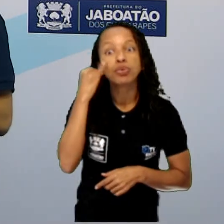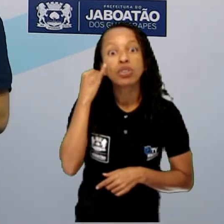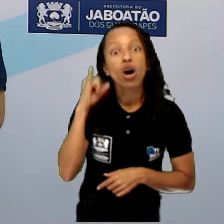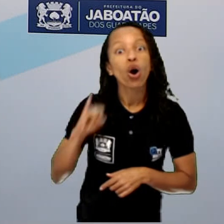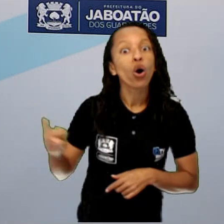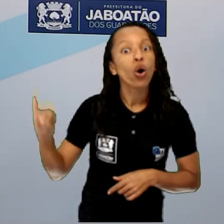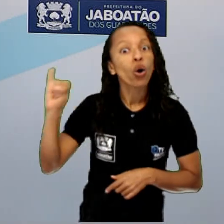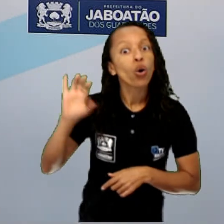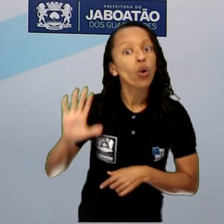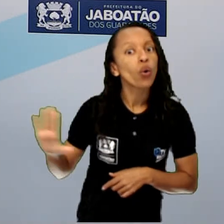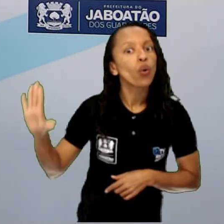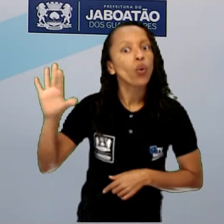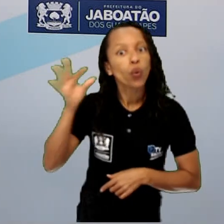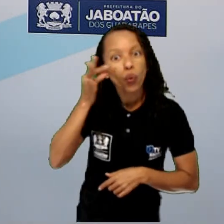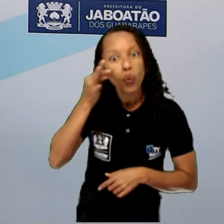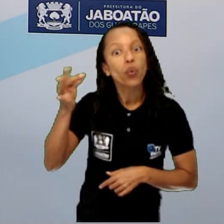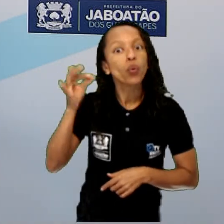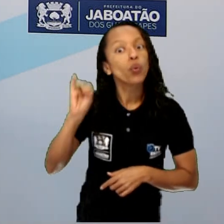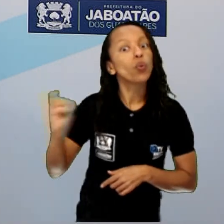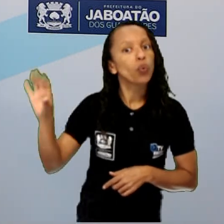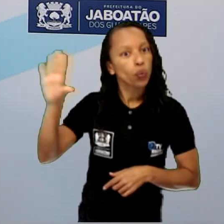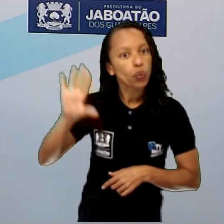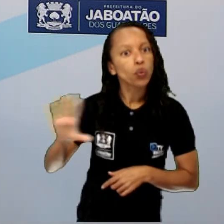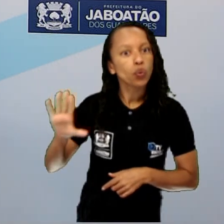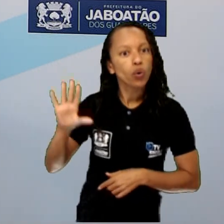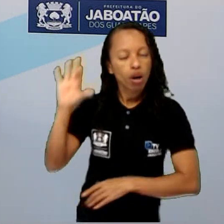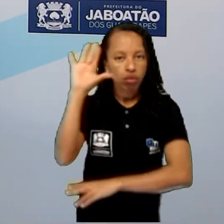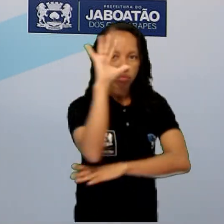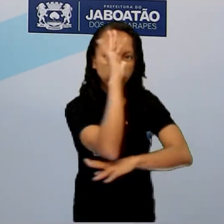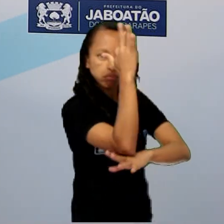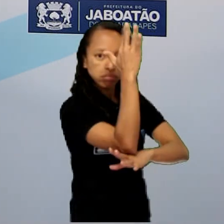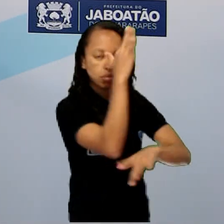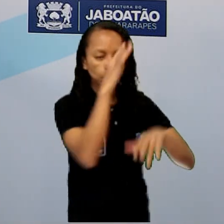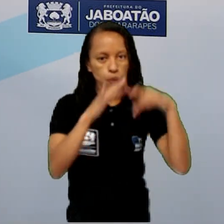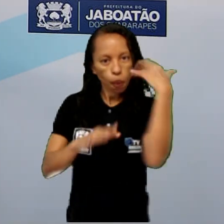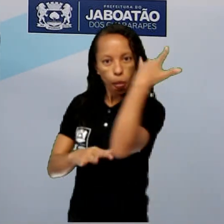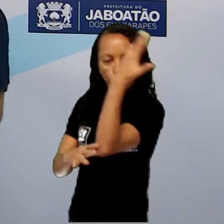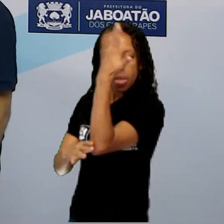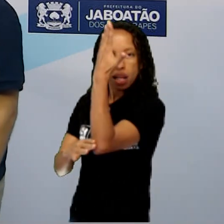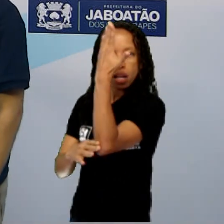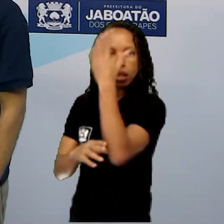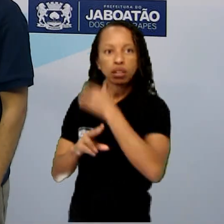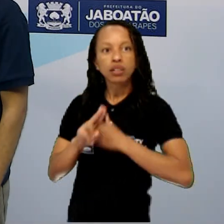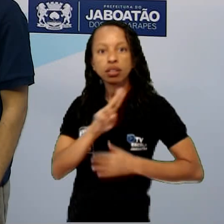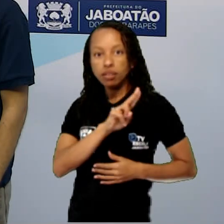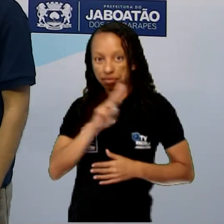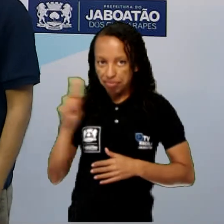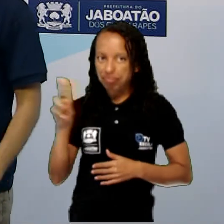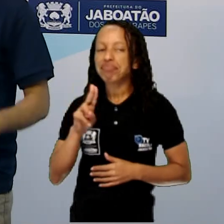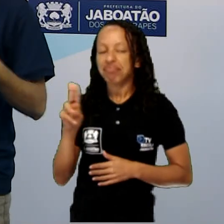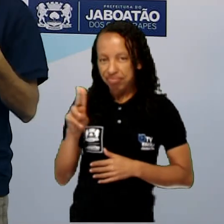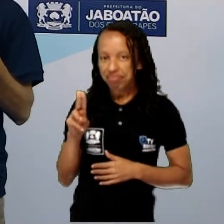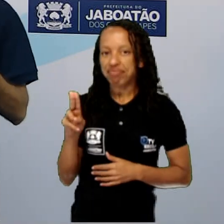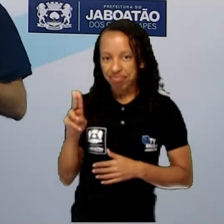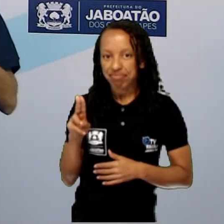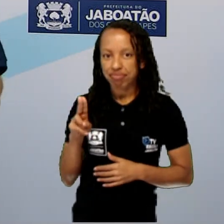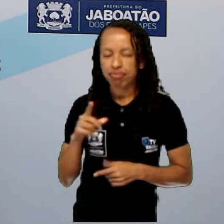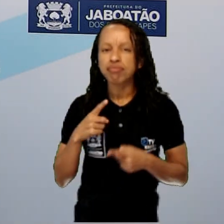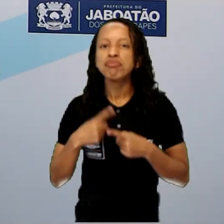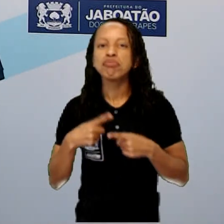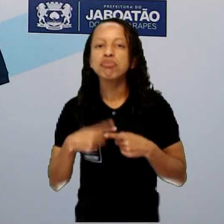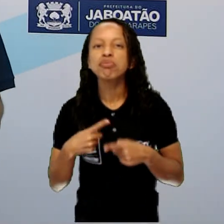atenção aí nas imagens, ó. Essas árvores que vocês estão vendo aqui, elas se chamam de Iapotã. Por quê?